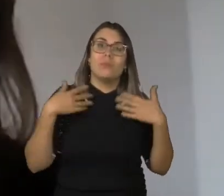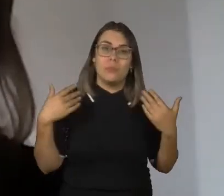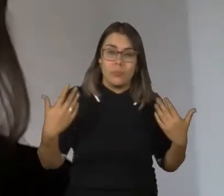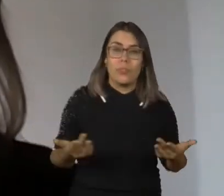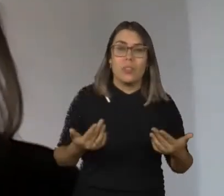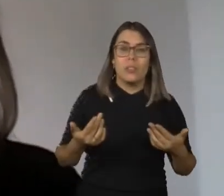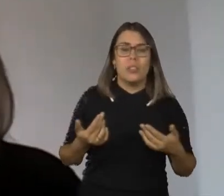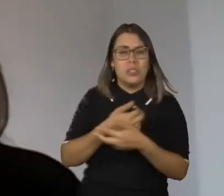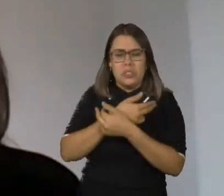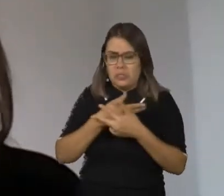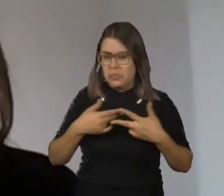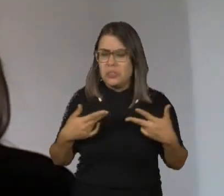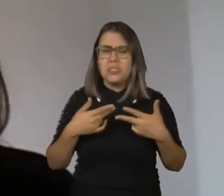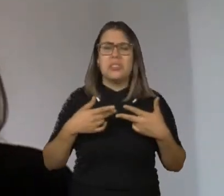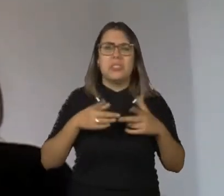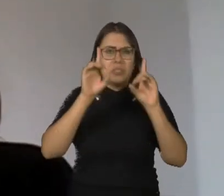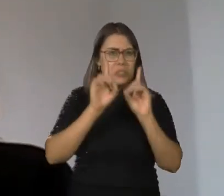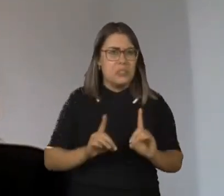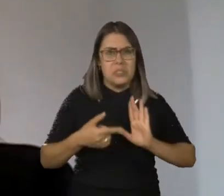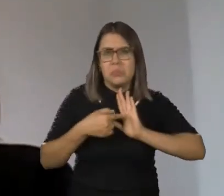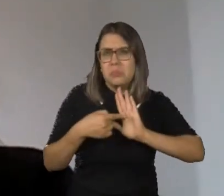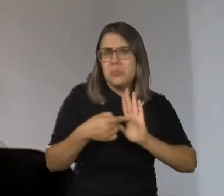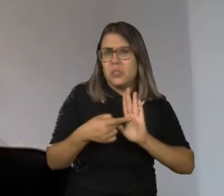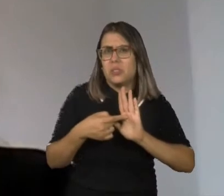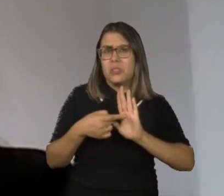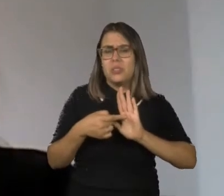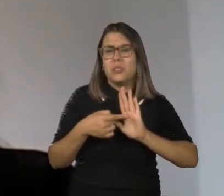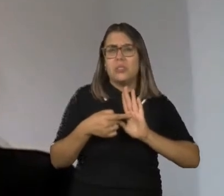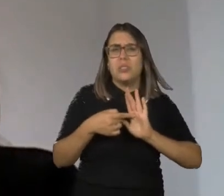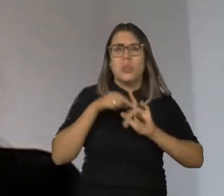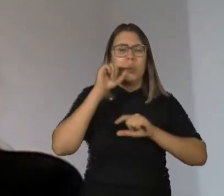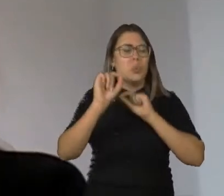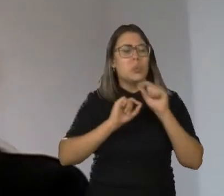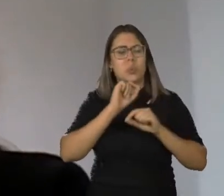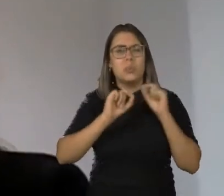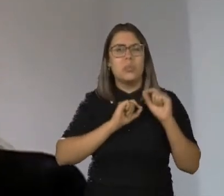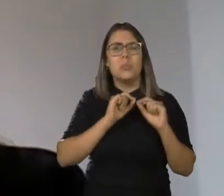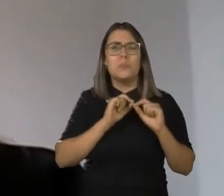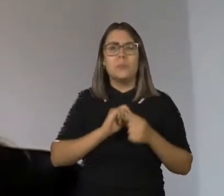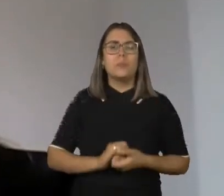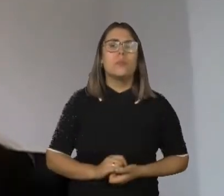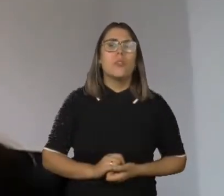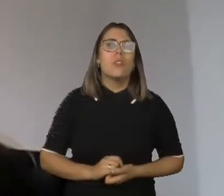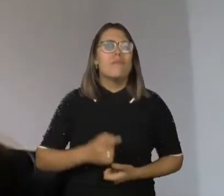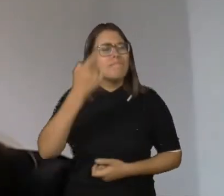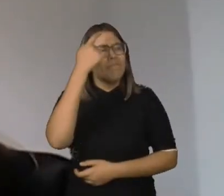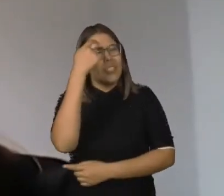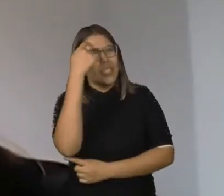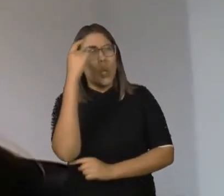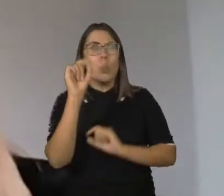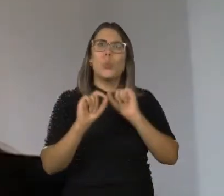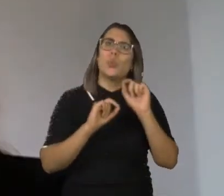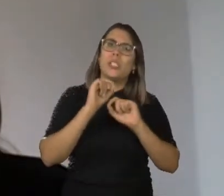diversos graus que a deficiência apresenta através do manual, desse manual diagnóstico, nós podemos pensar que mesmo